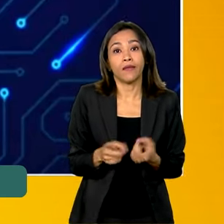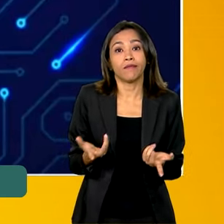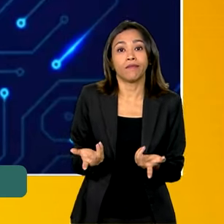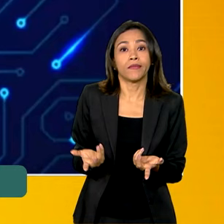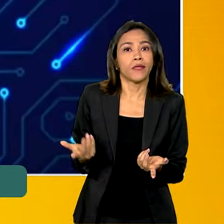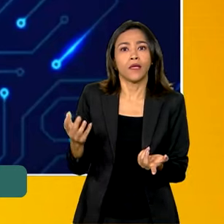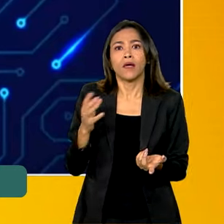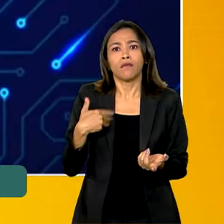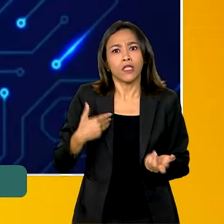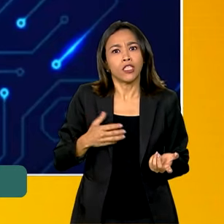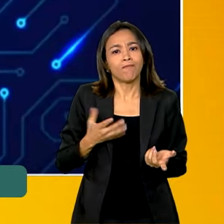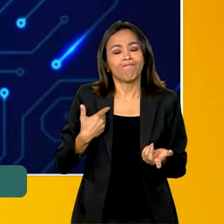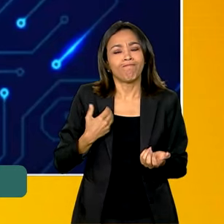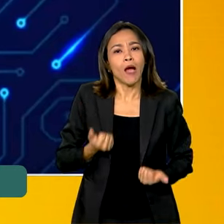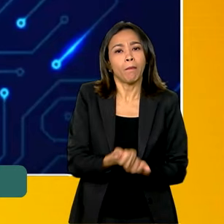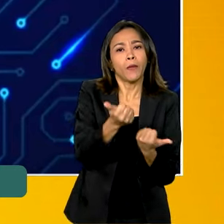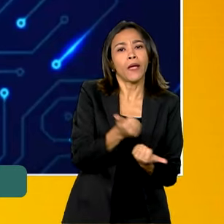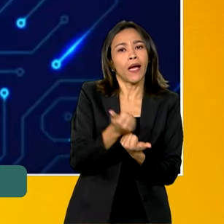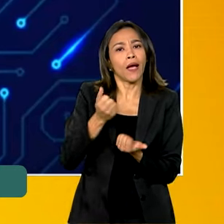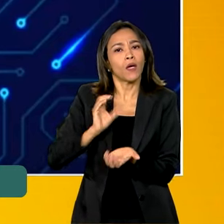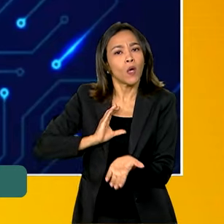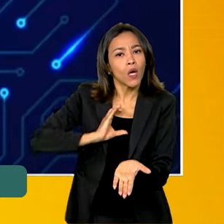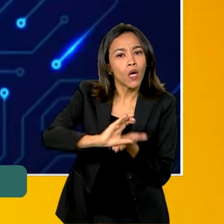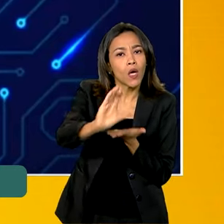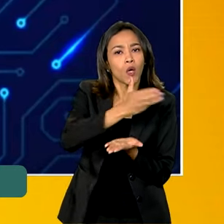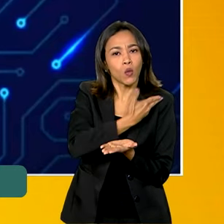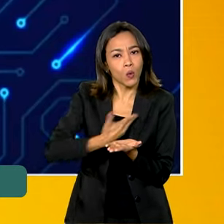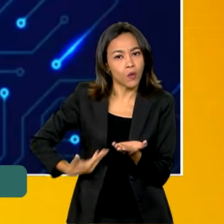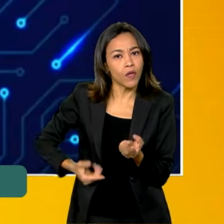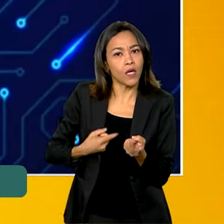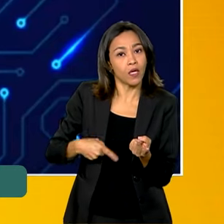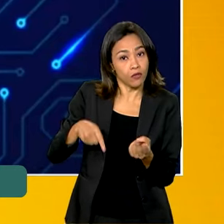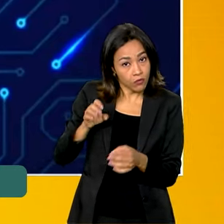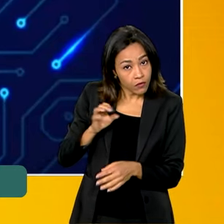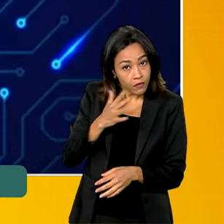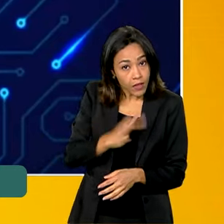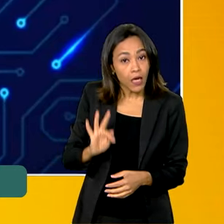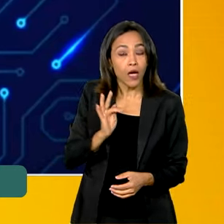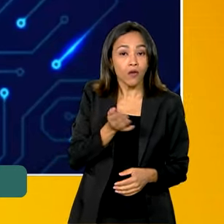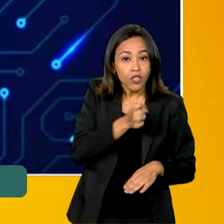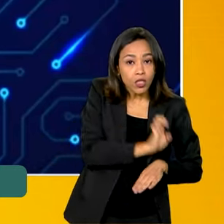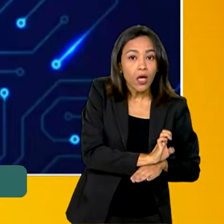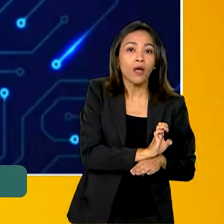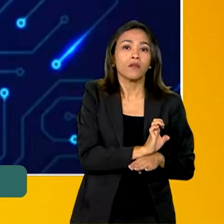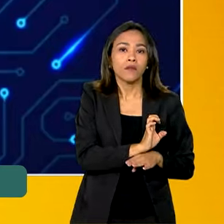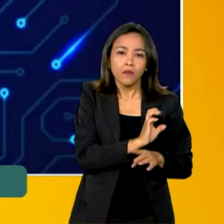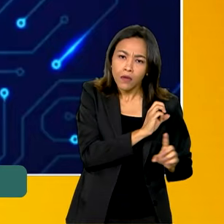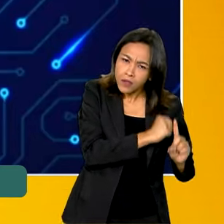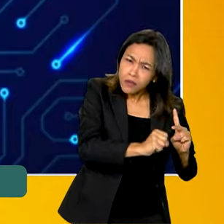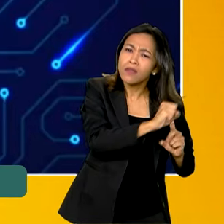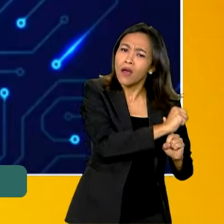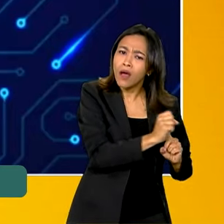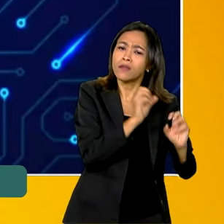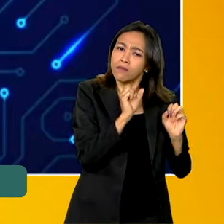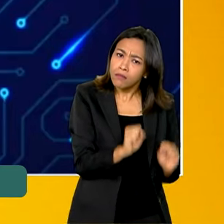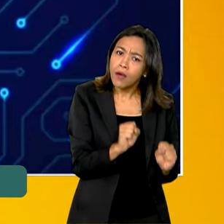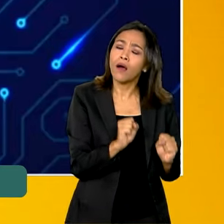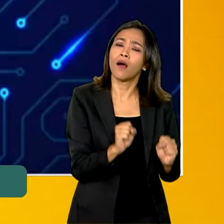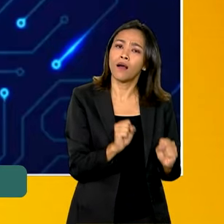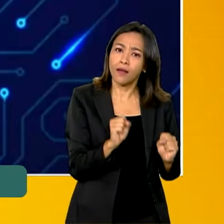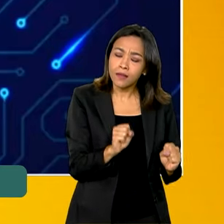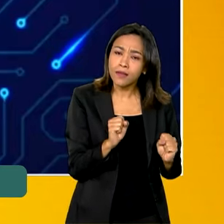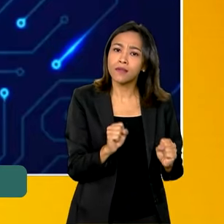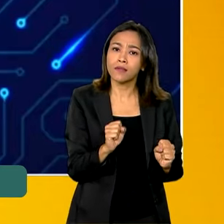só federais, mas estaduais, para que governos, de uma maneira geral, e comunidades possam priorizar e